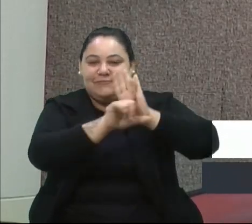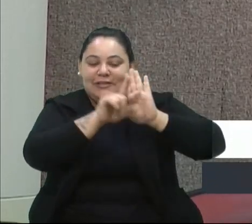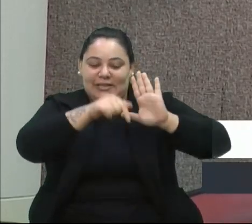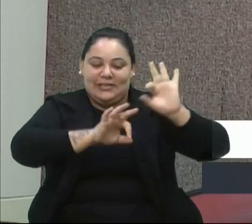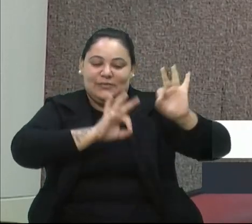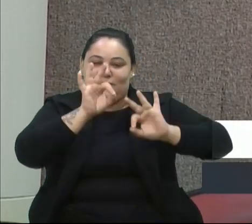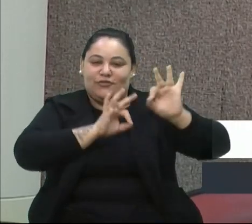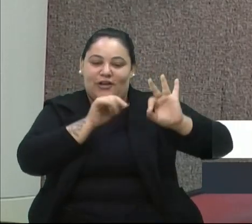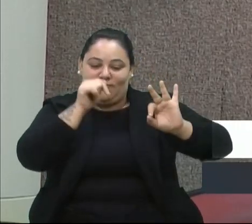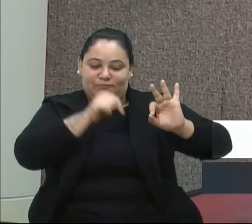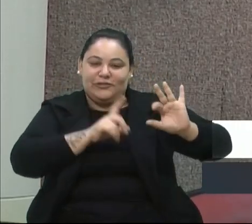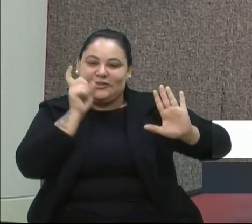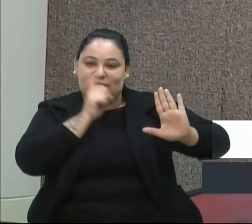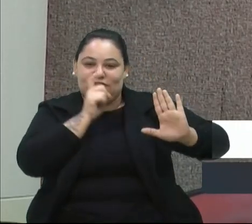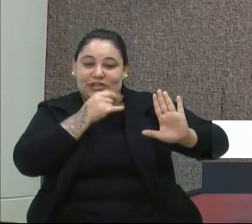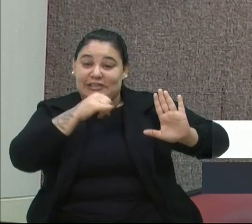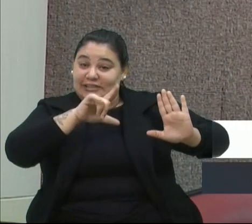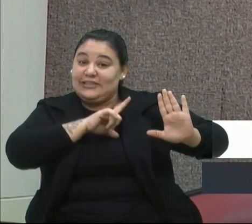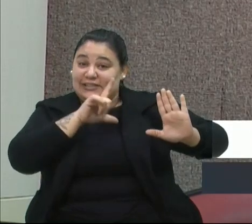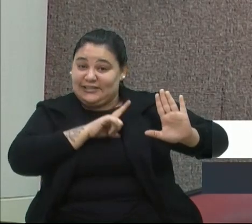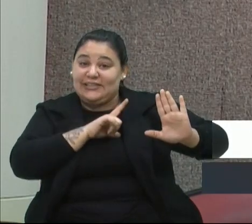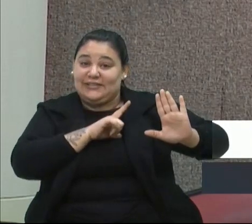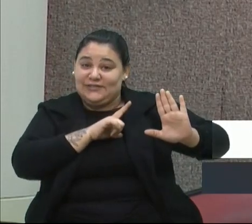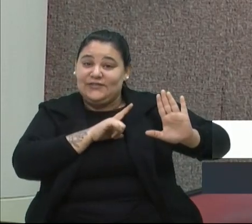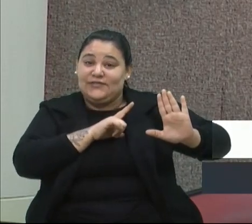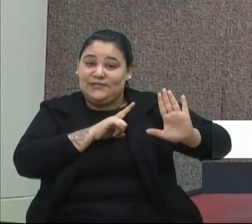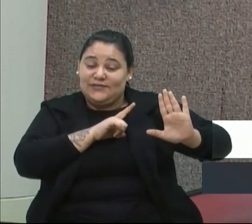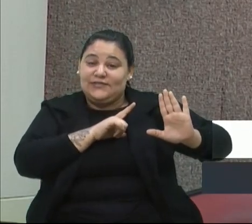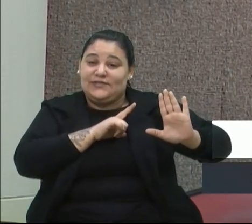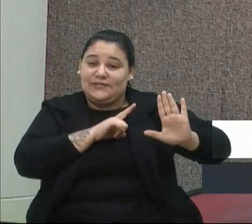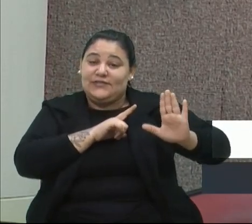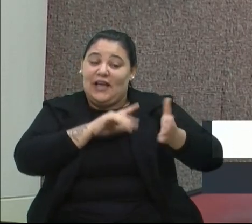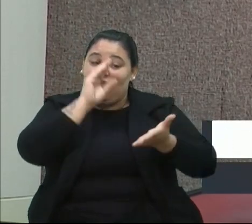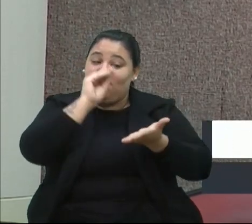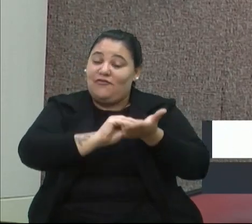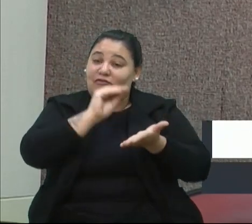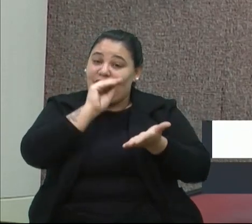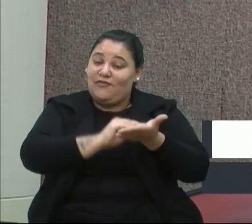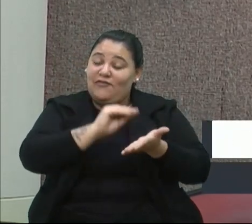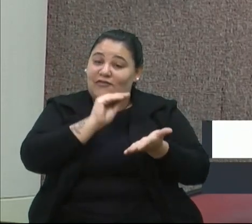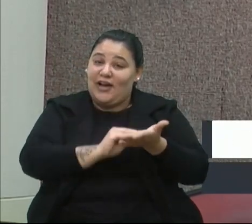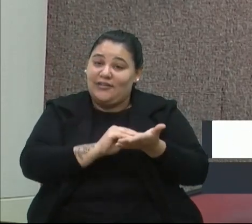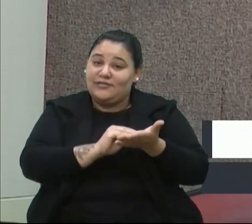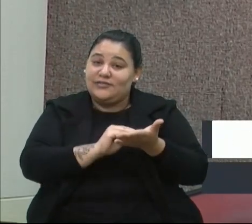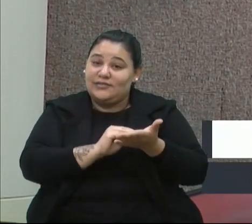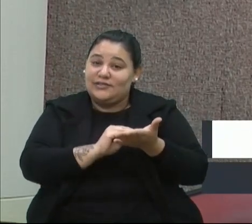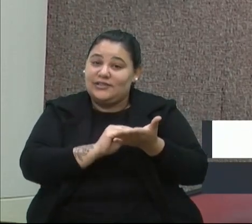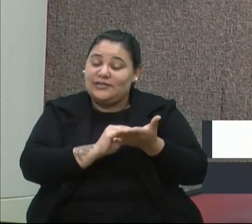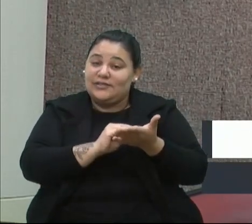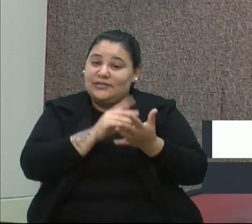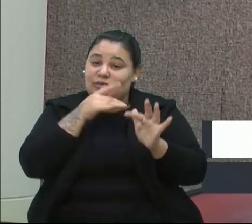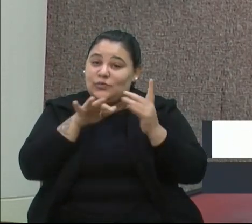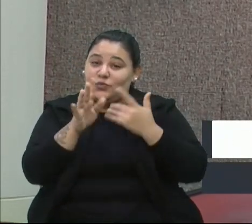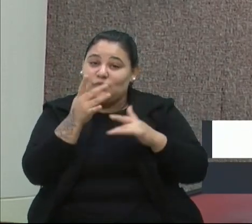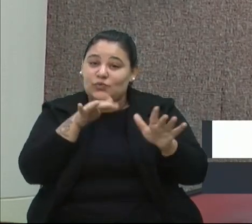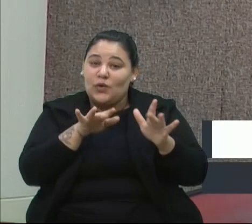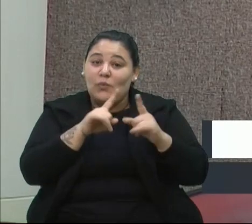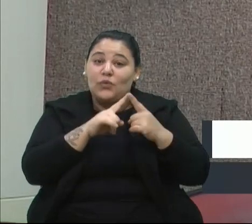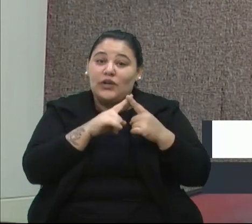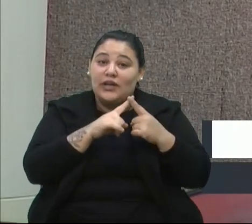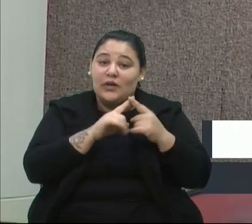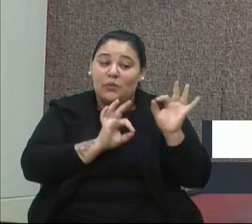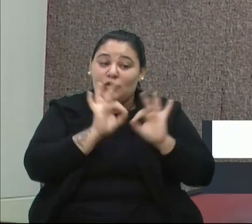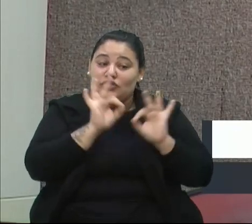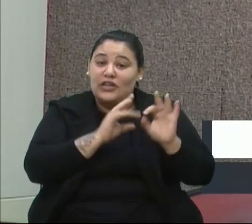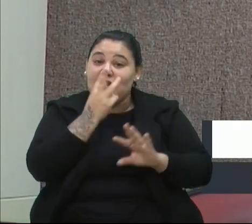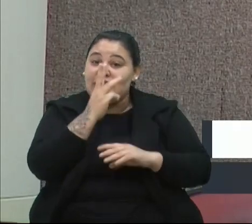das fake news teve falta de transparência, pluralidade e legitimidade. Por quê? O projeto está há três